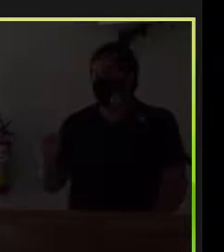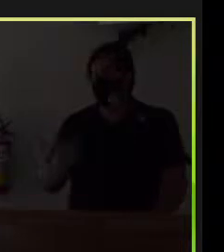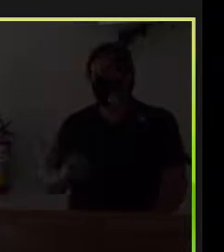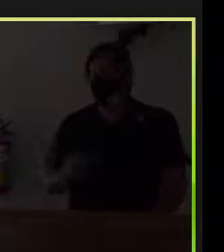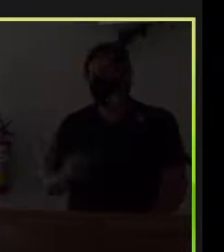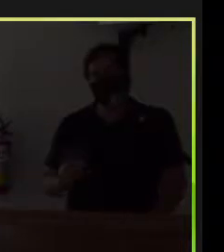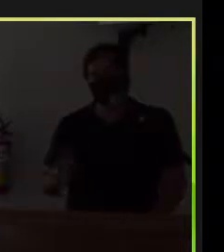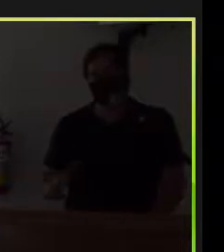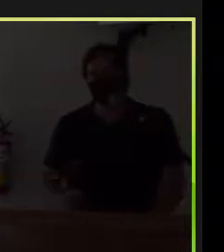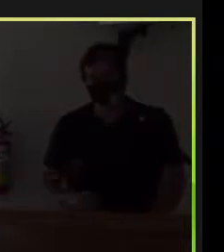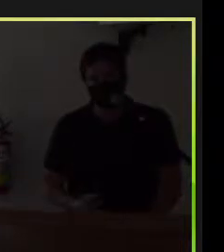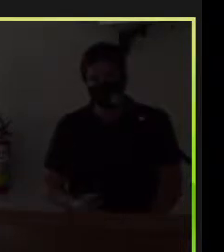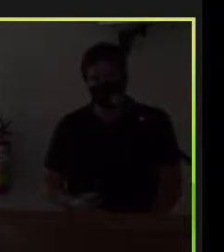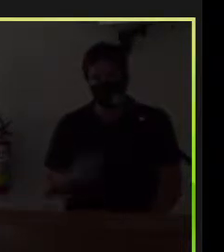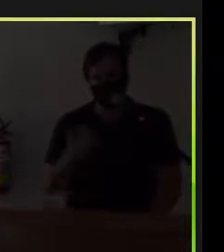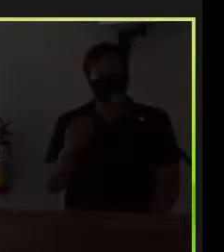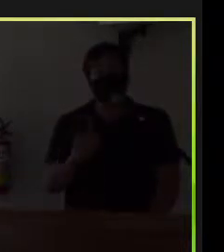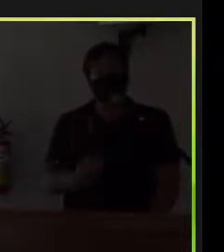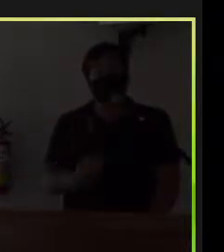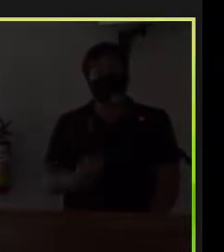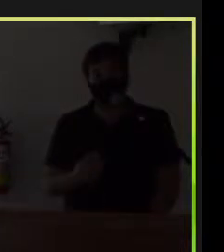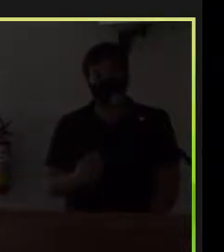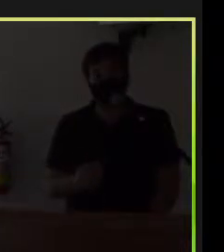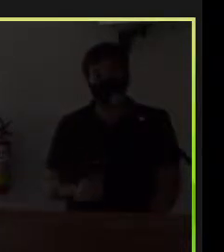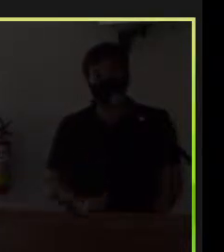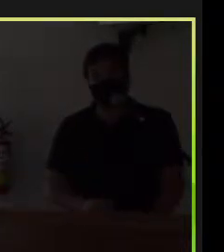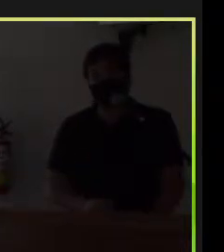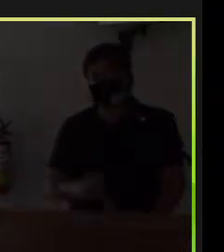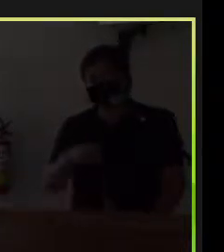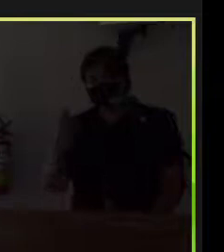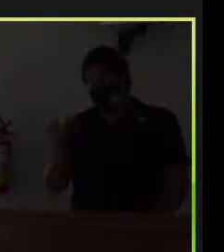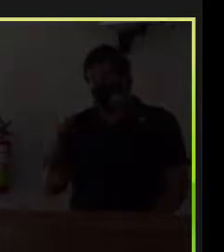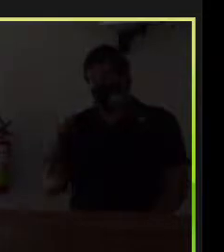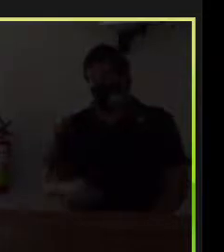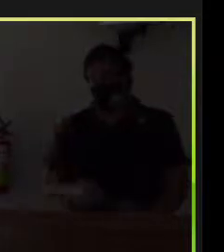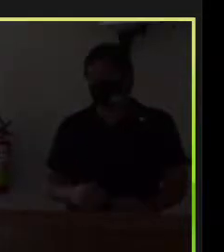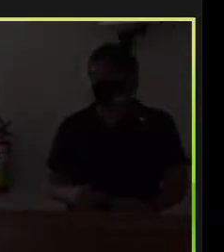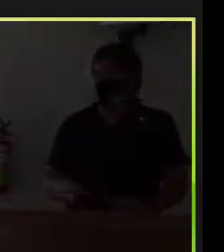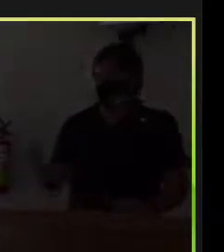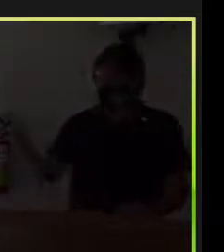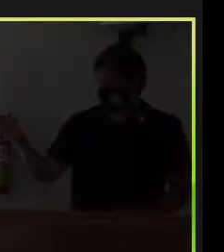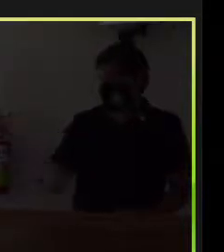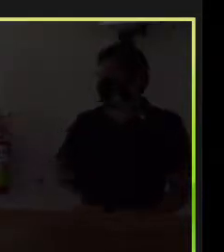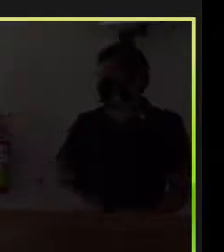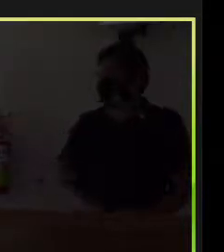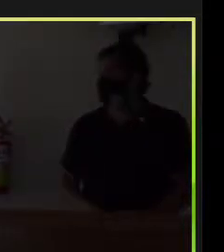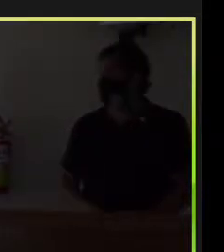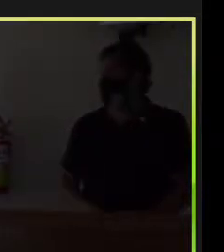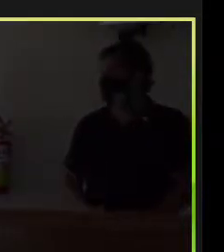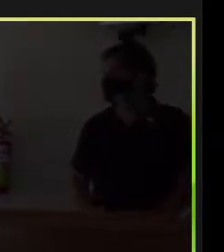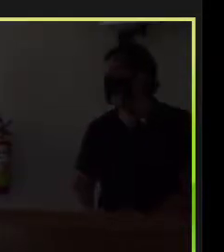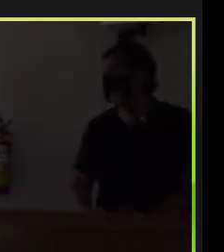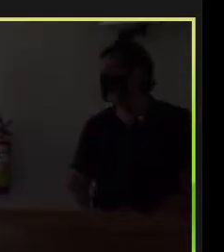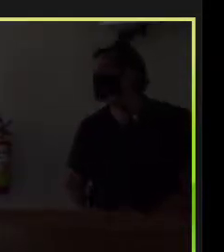colapsar o sistema de saúde de São José. Isso é importantíssimo. E a gente vê diversos municípios... Uma parte para o